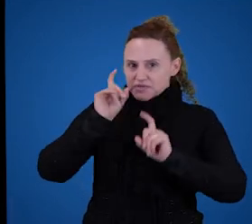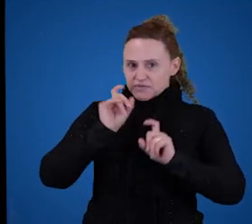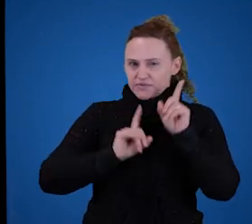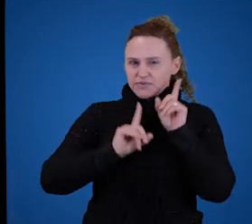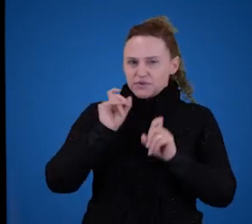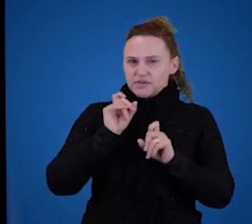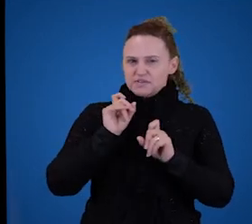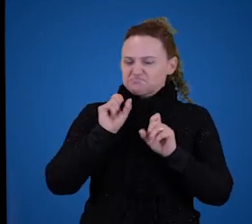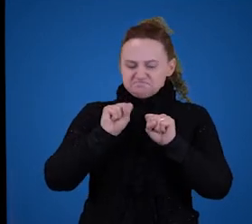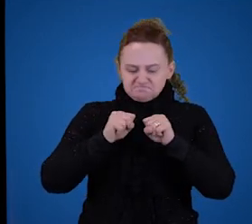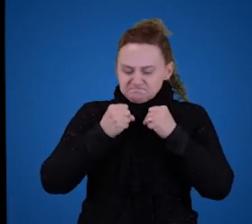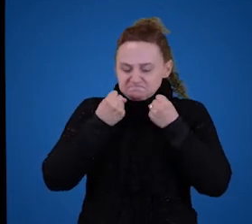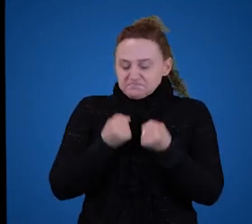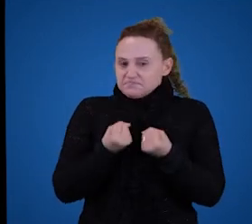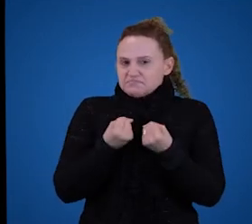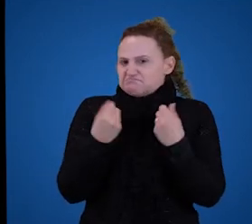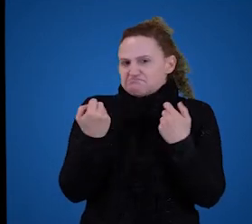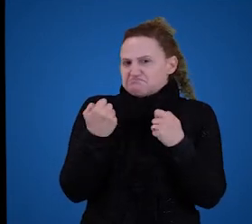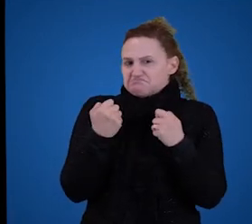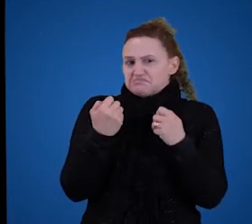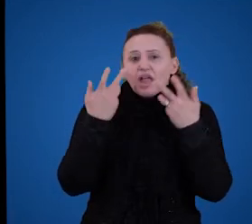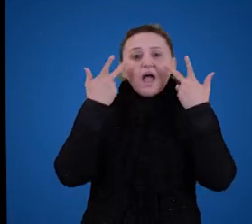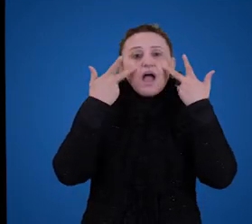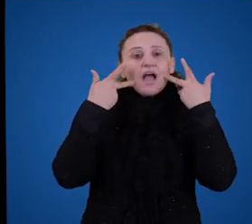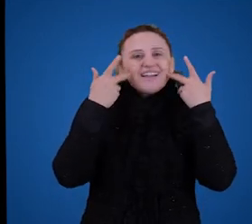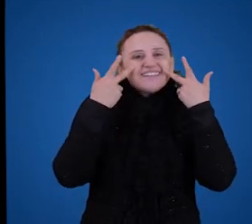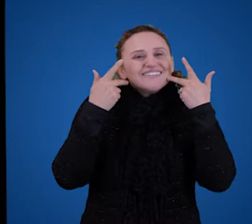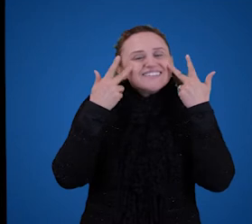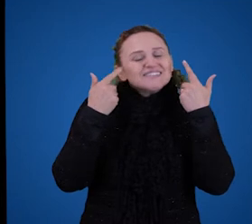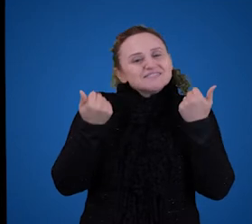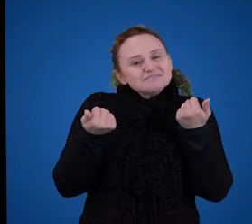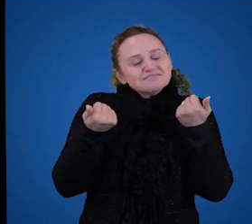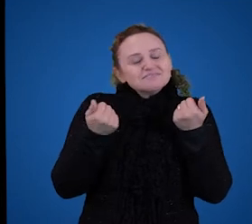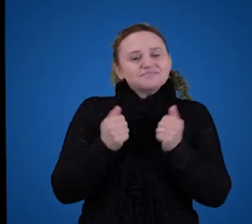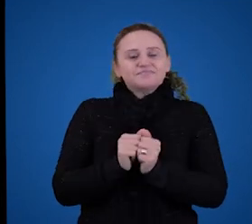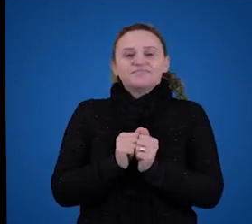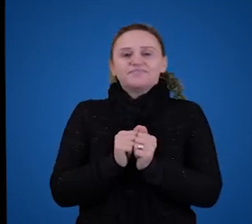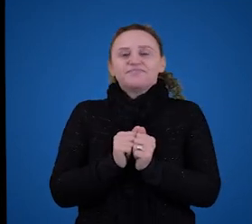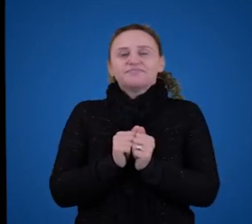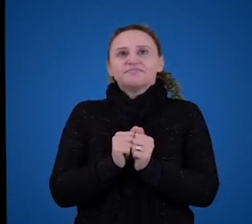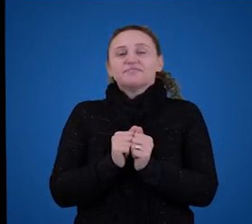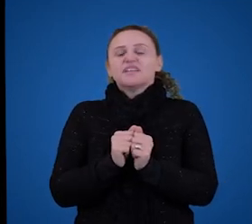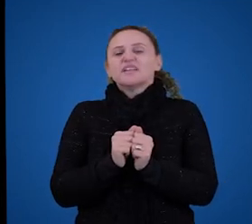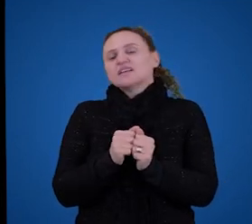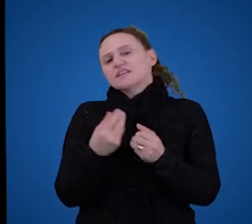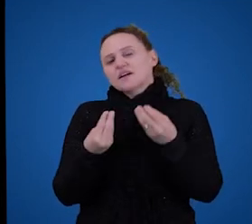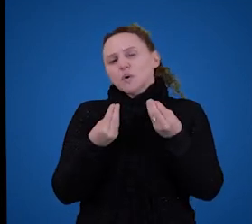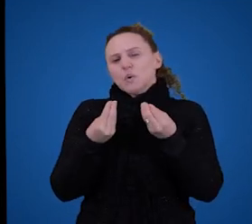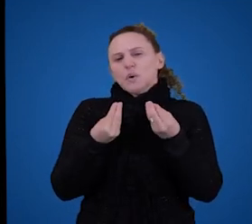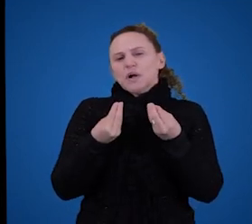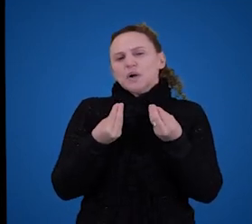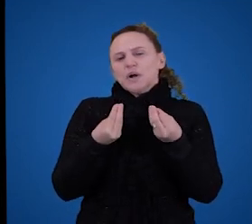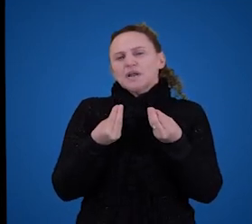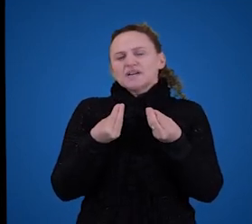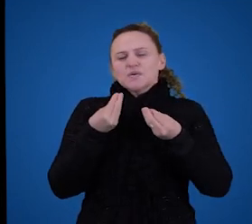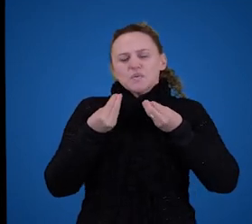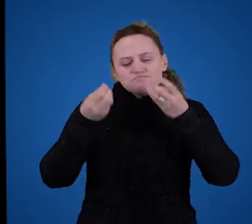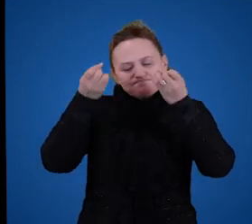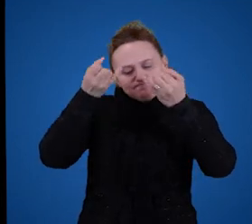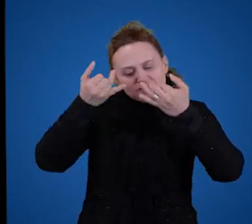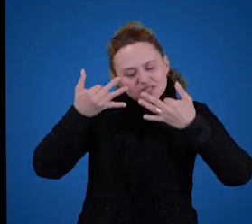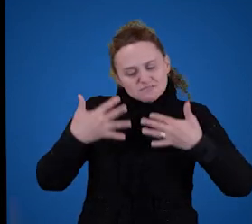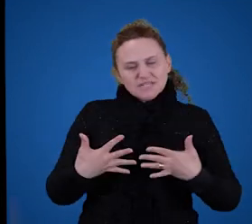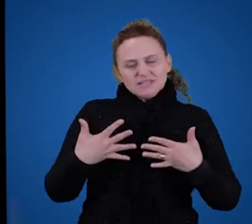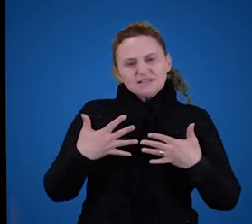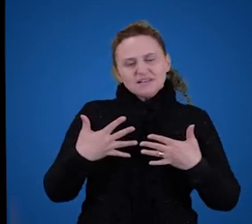esforço e quase instantaneamente. Então, a pergunta que vai gerir toda essa aula é a seguinte, né? Como a gente explica essa capacidade de entender